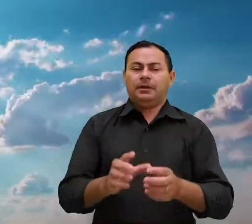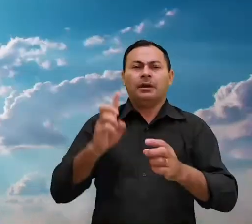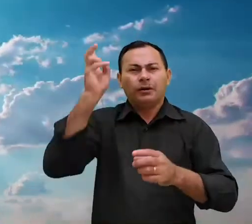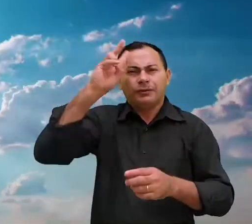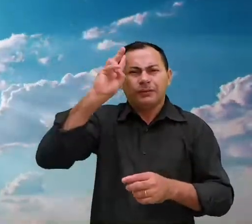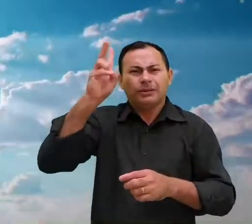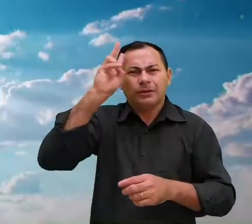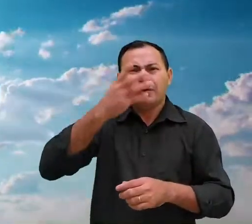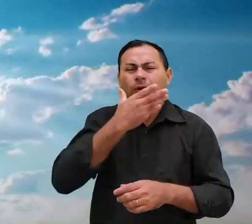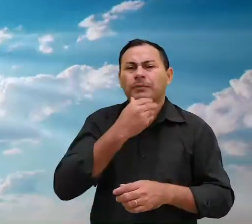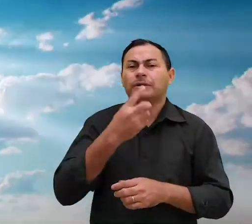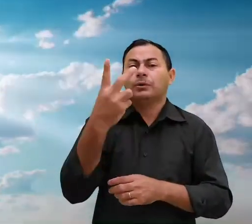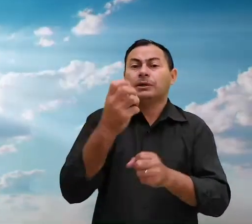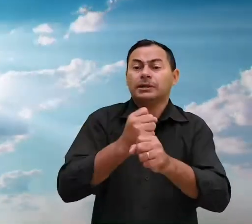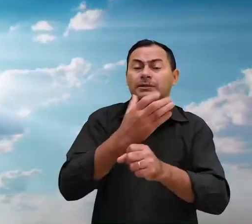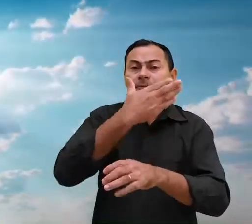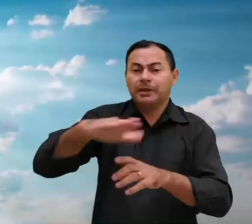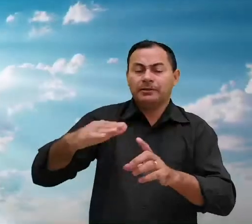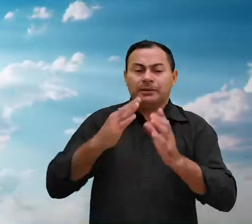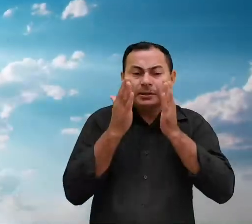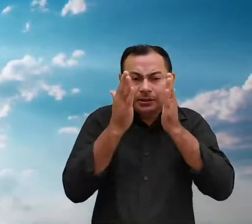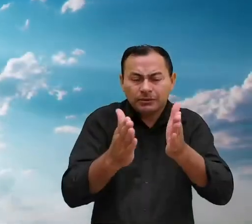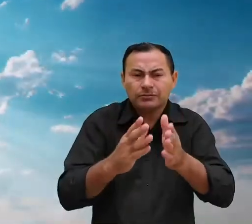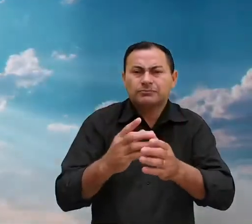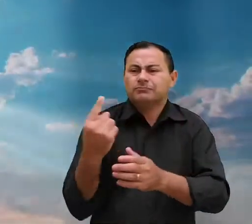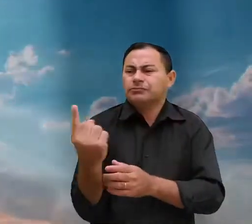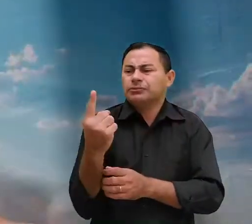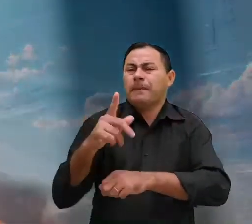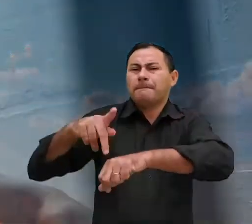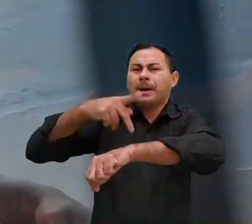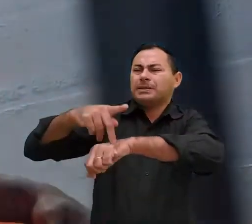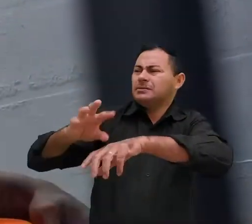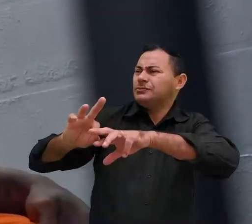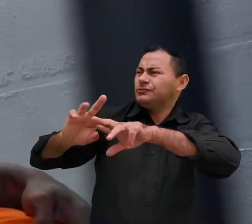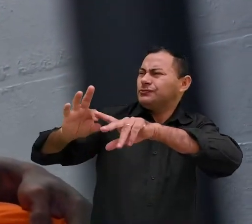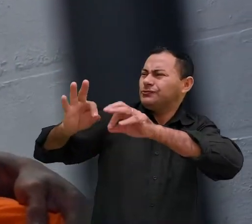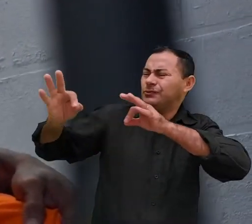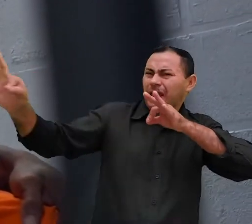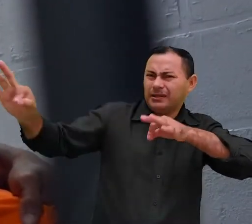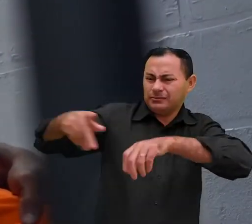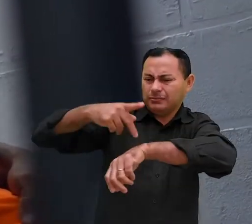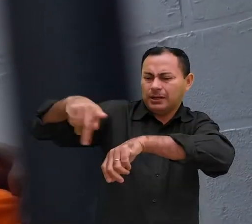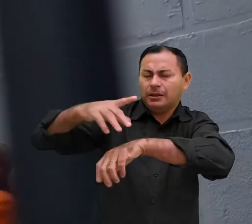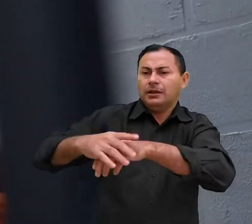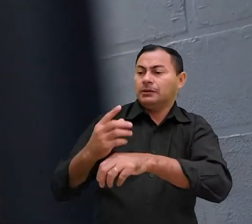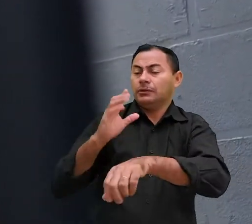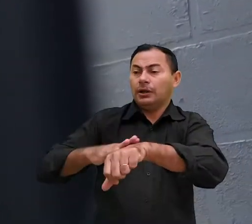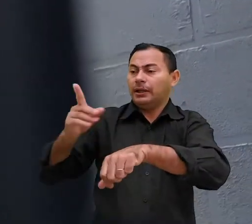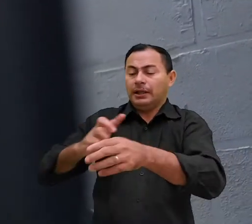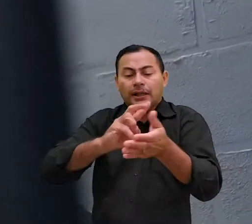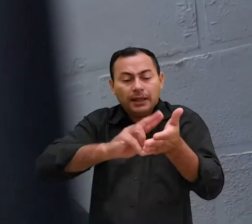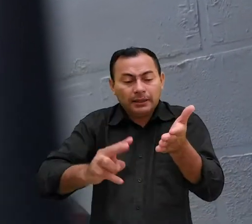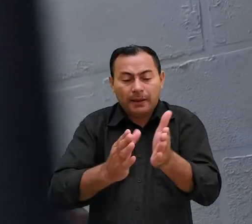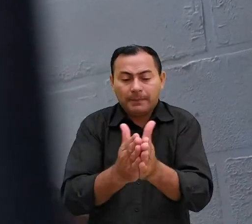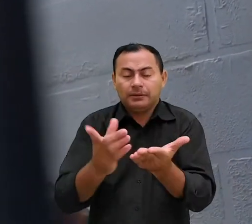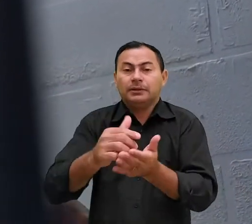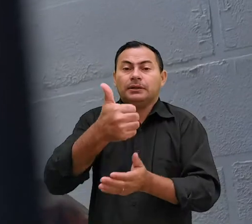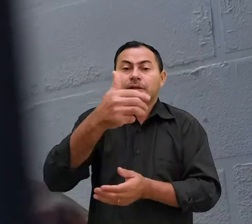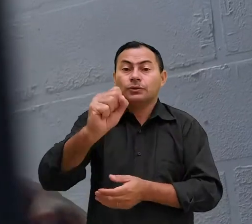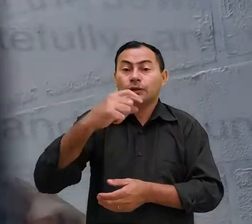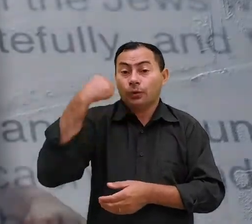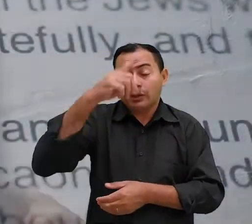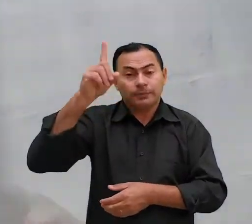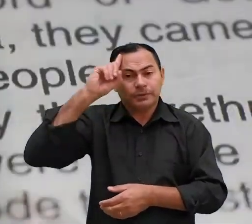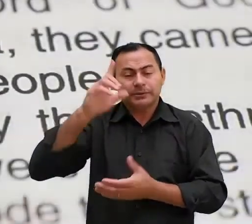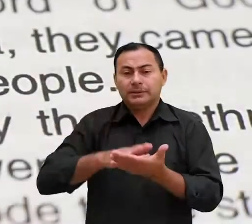ouvi a história de um homem que ficou dois anos e meio confinado numa solitária num país estranho ele passou todo aquele tempo lendo a Bíblia 18